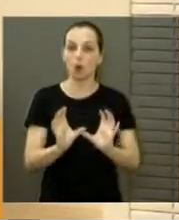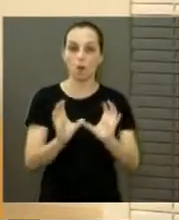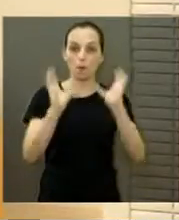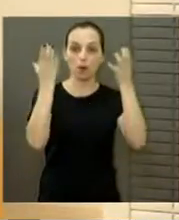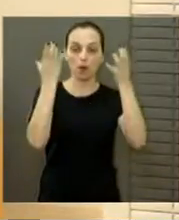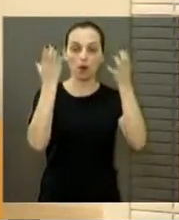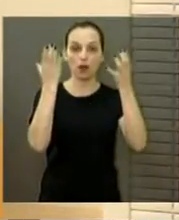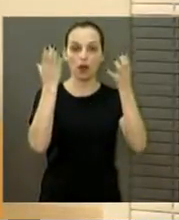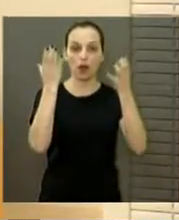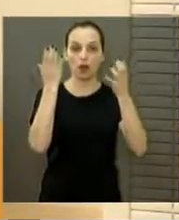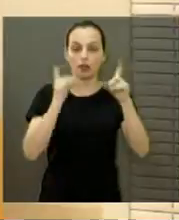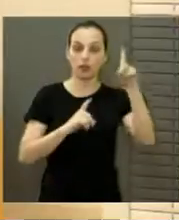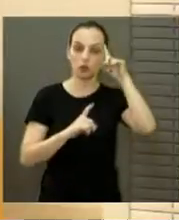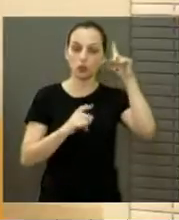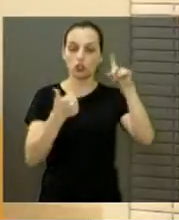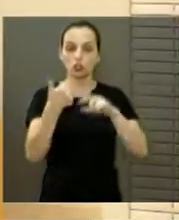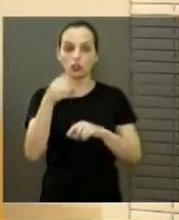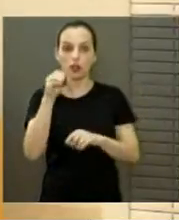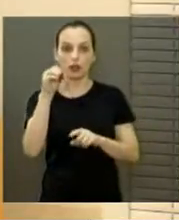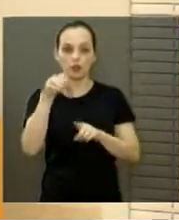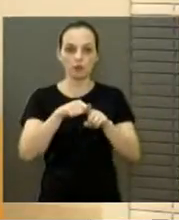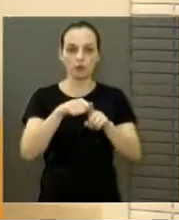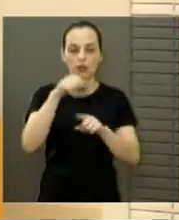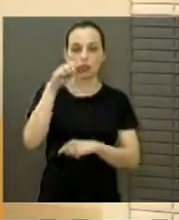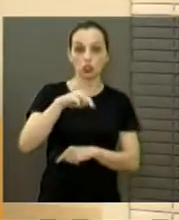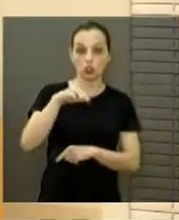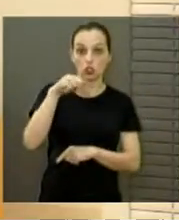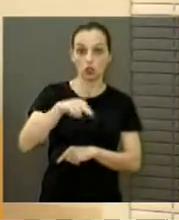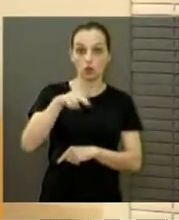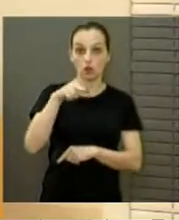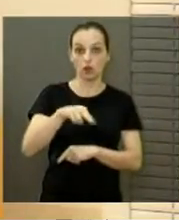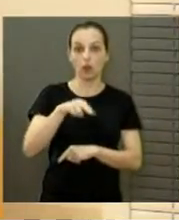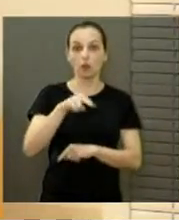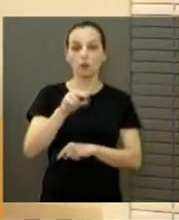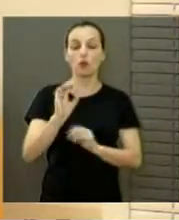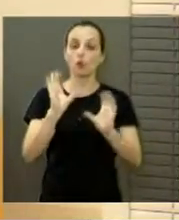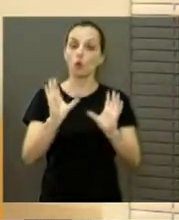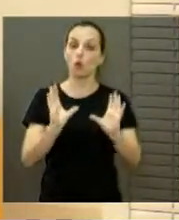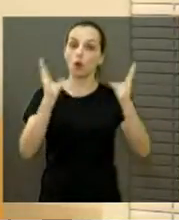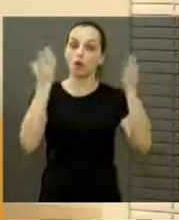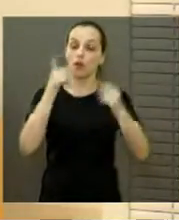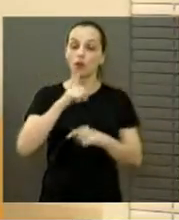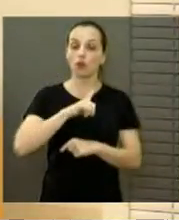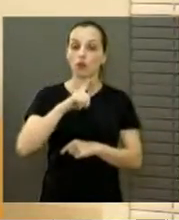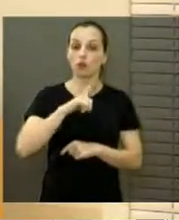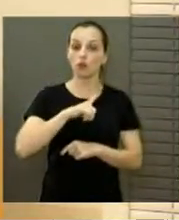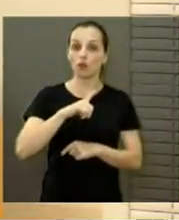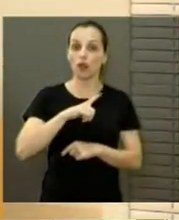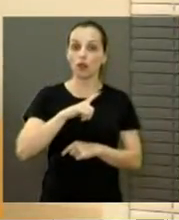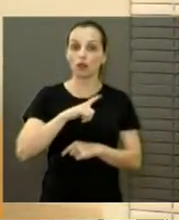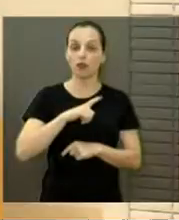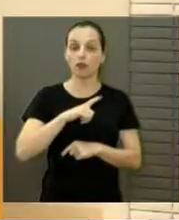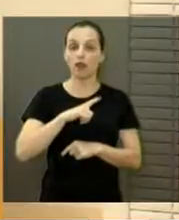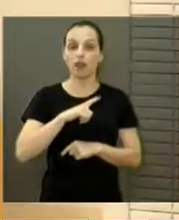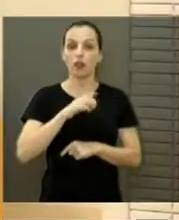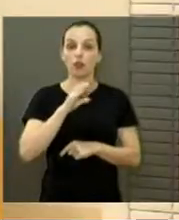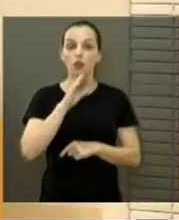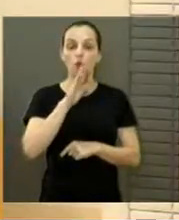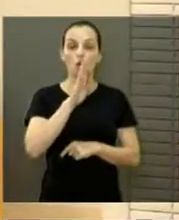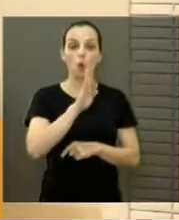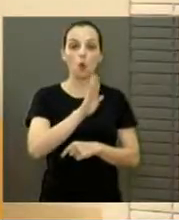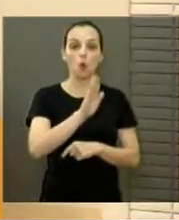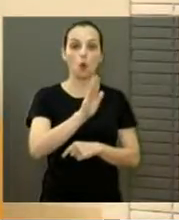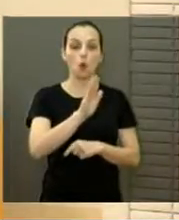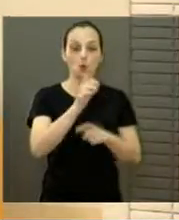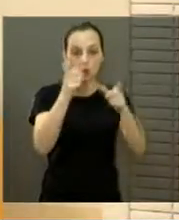no dia 10 de novembro, e vai ter um evento lá no quartel, um